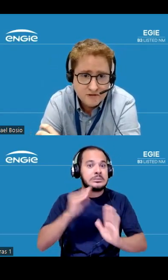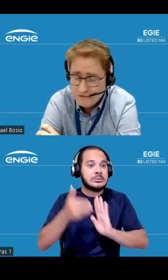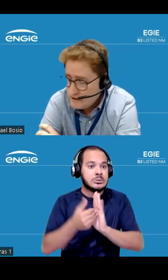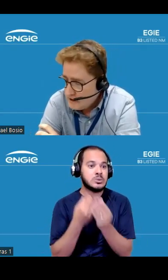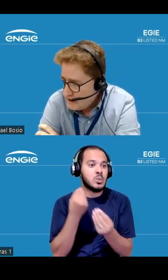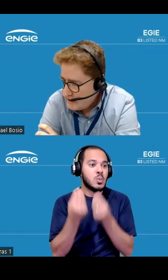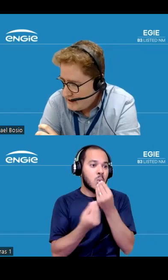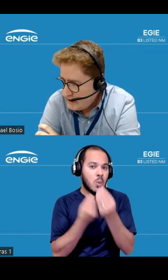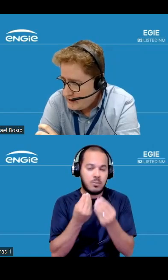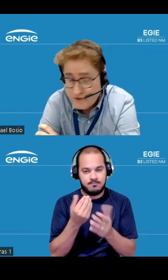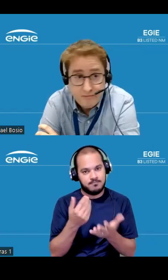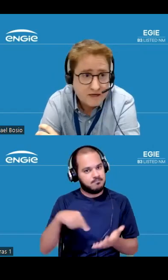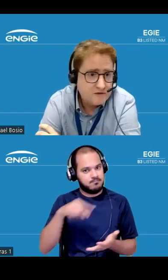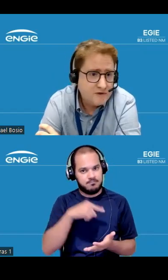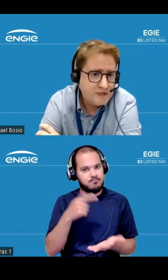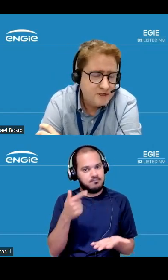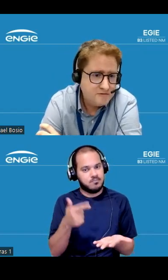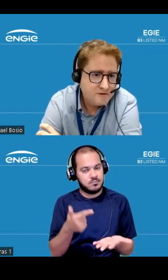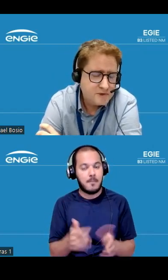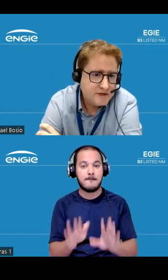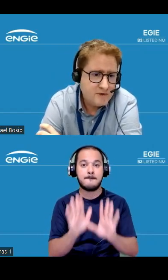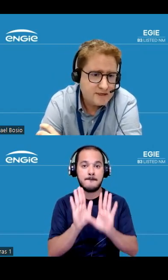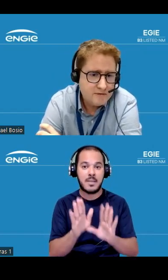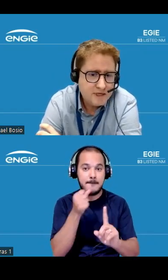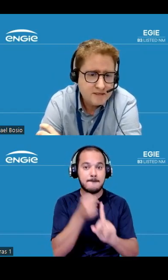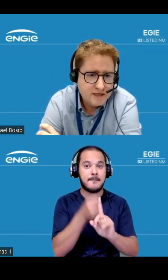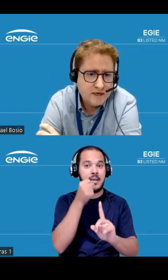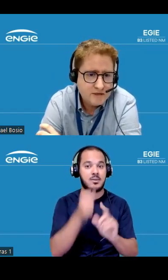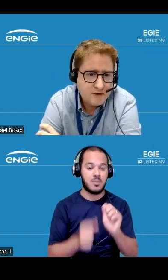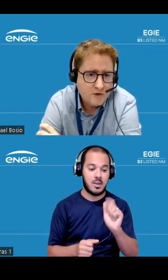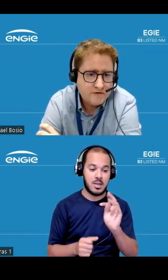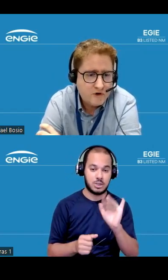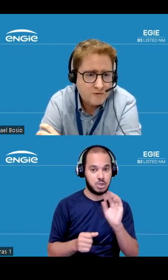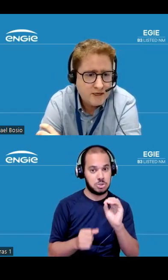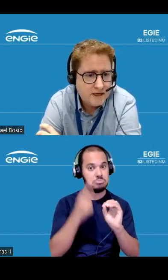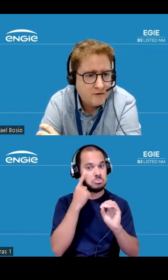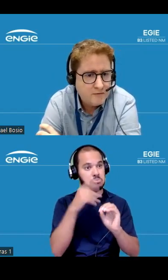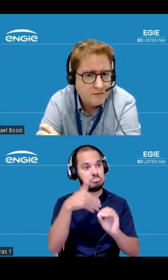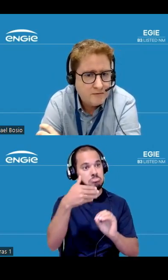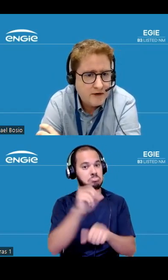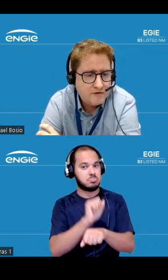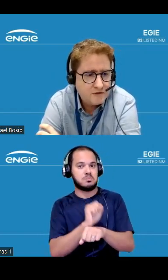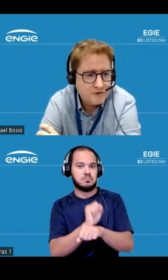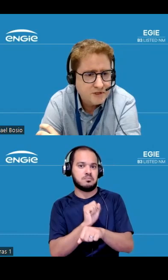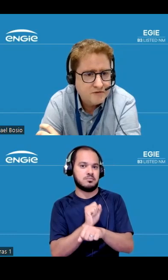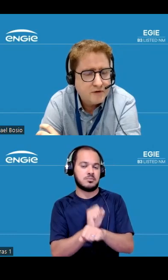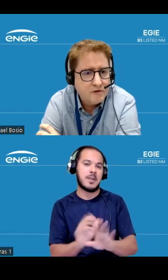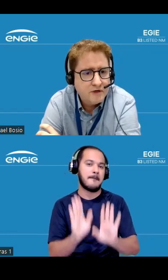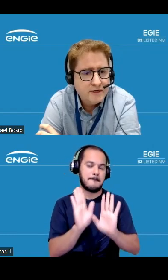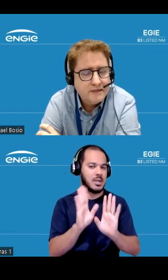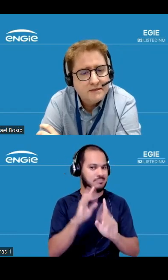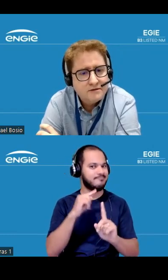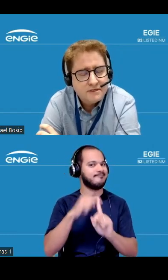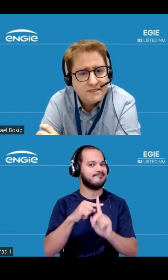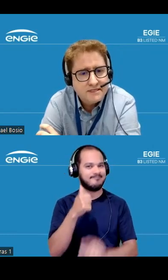disso e o impacto no ativo vamos ter que aguardar mas de qualquer forma é um fato positivo que